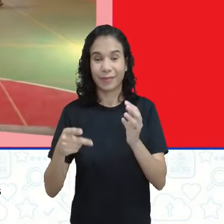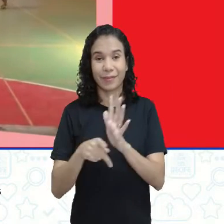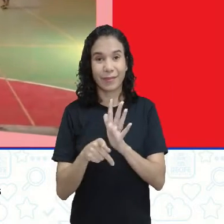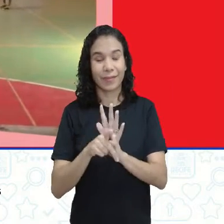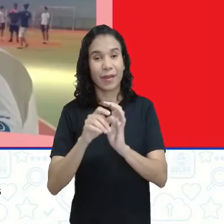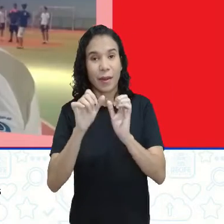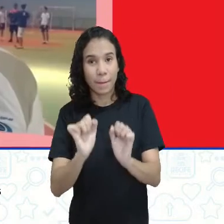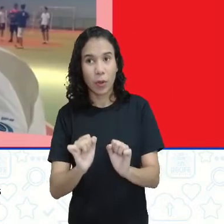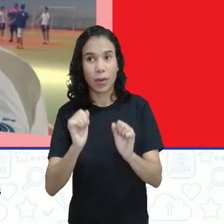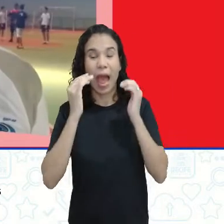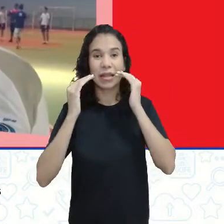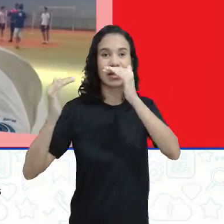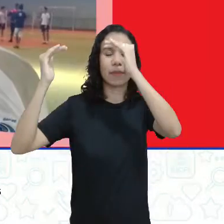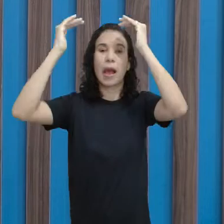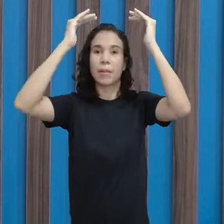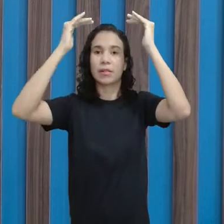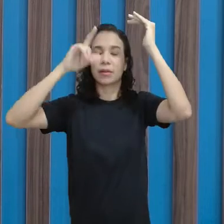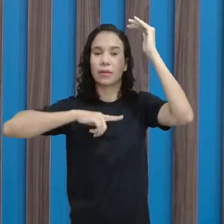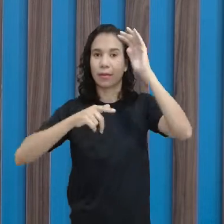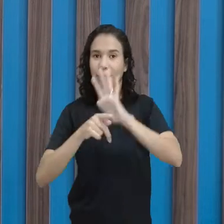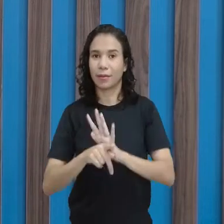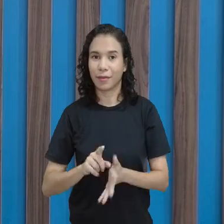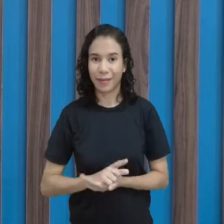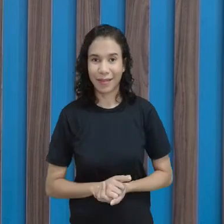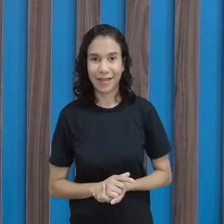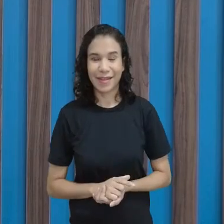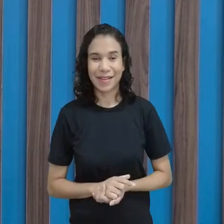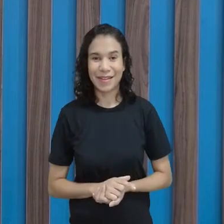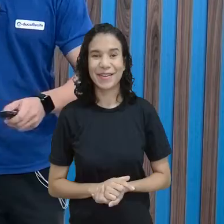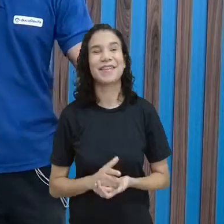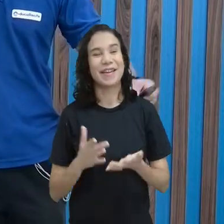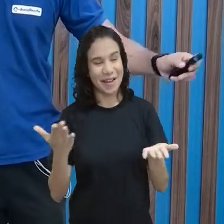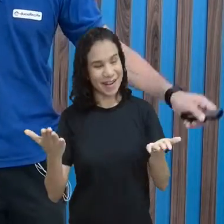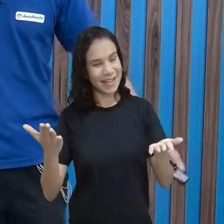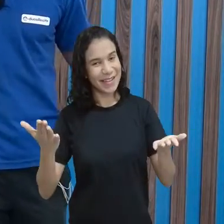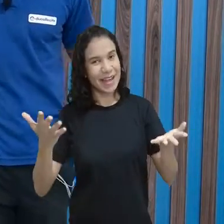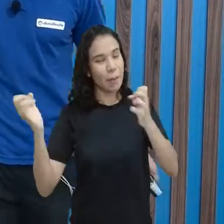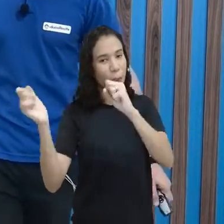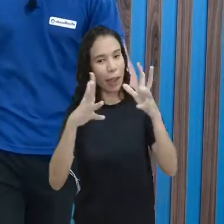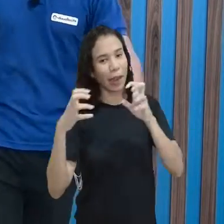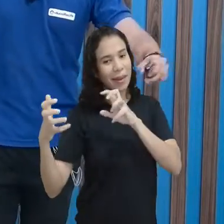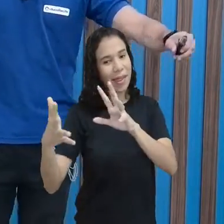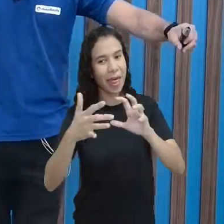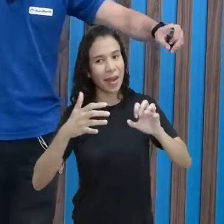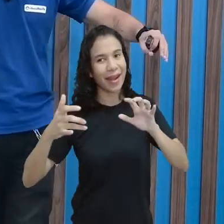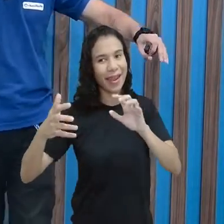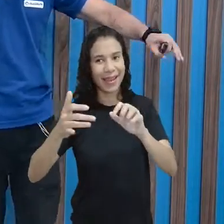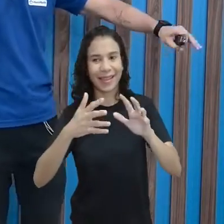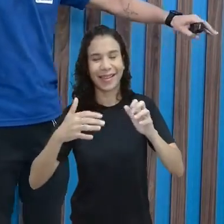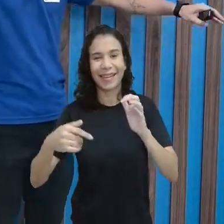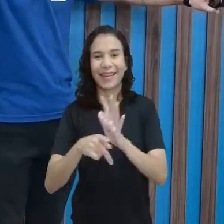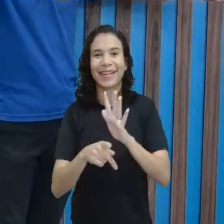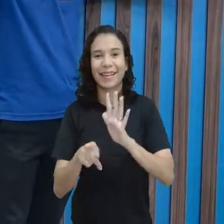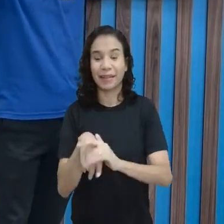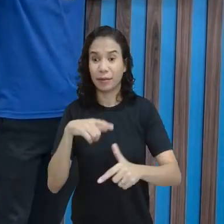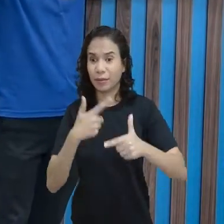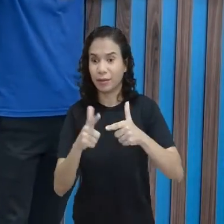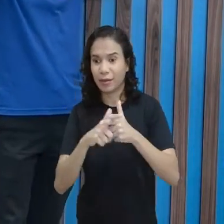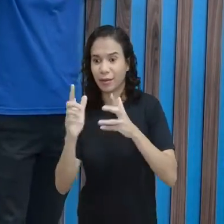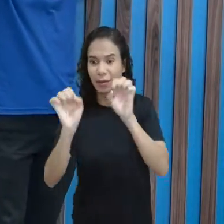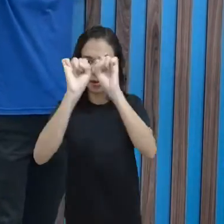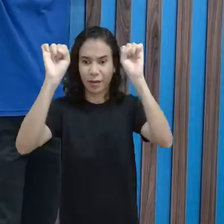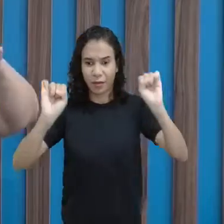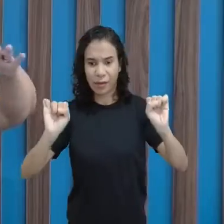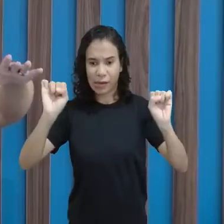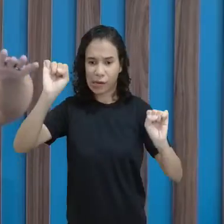e pode sacar acima da cabeça. No caso do badminton, não. saque tem... Deu um bug no sistema. Pane no... Já diria pete. Pane no sistema,